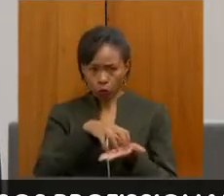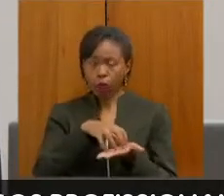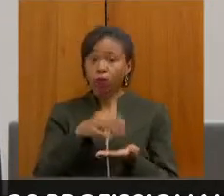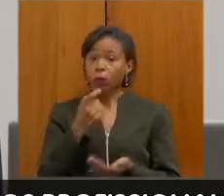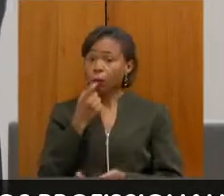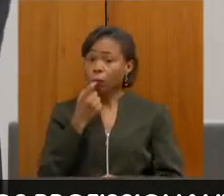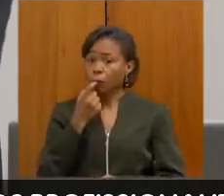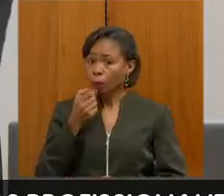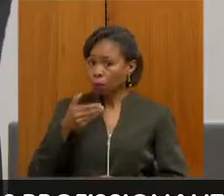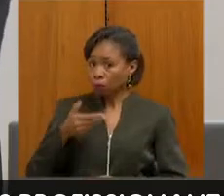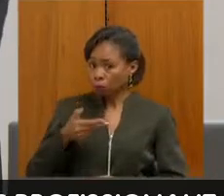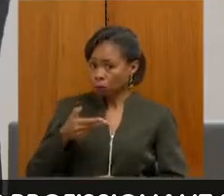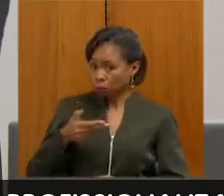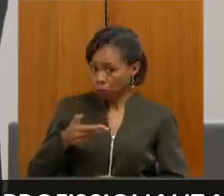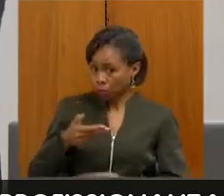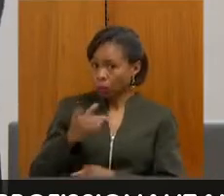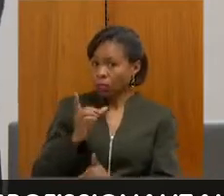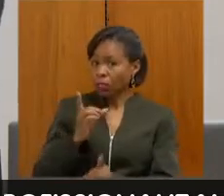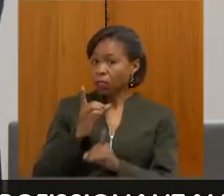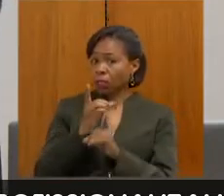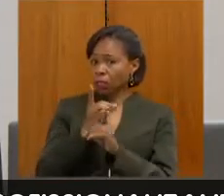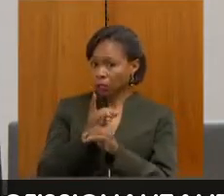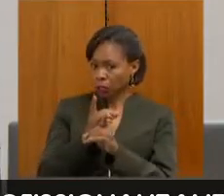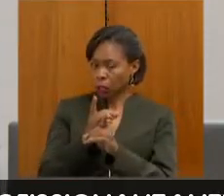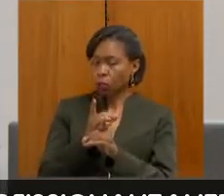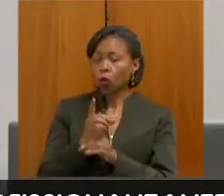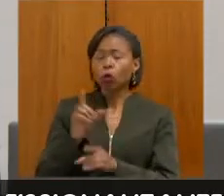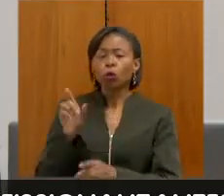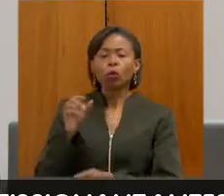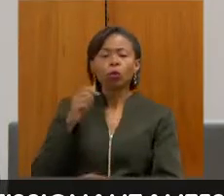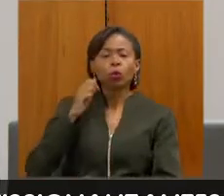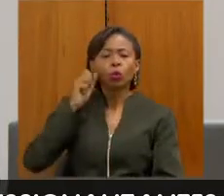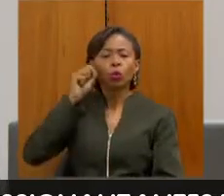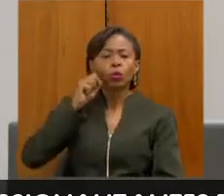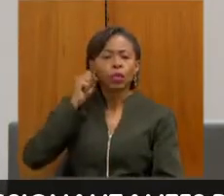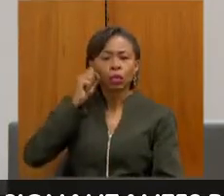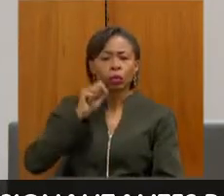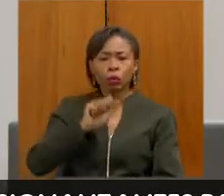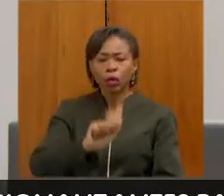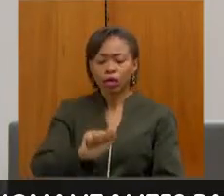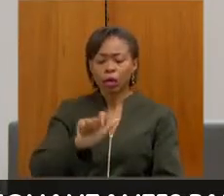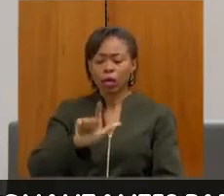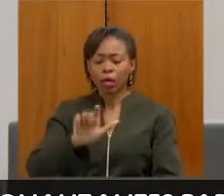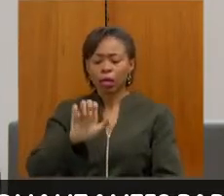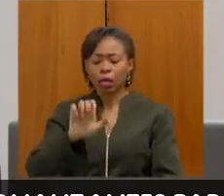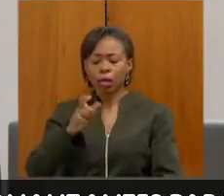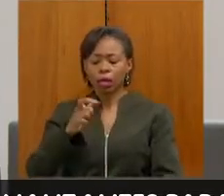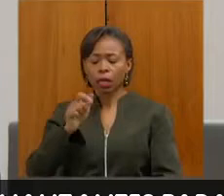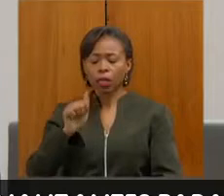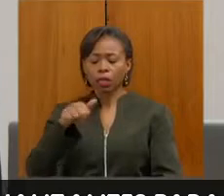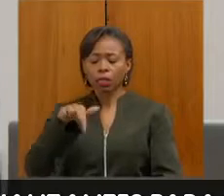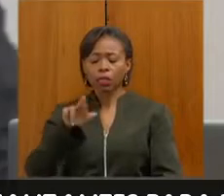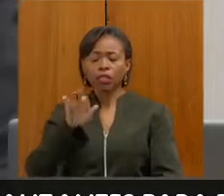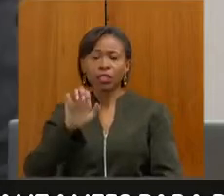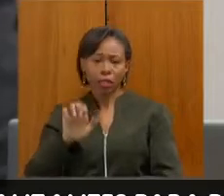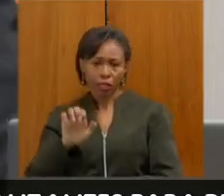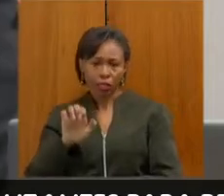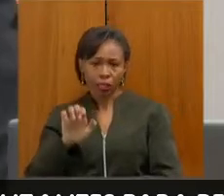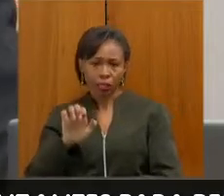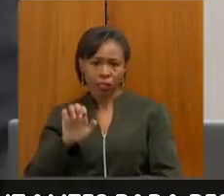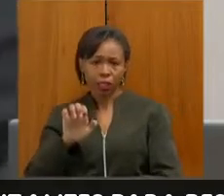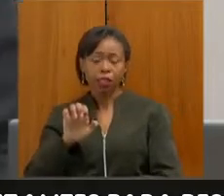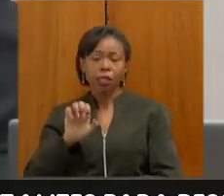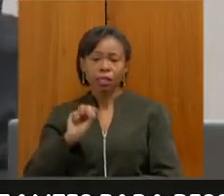encontro do nosso senador Alexandre da Silveira, que assumiu como era suplente do nosso senador Anastasia,